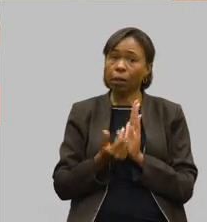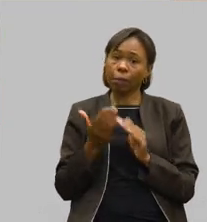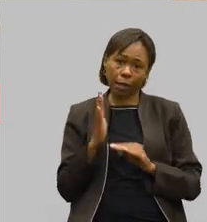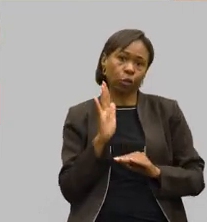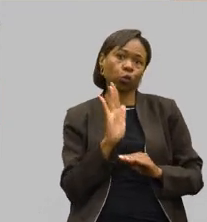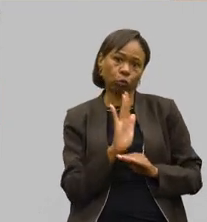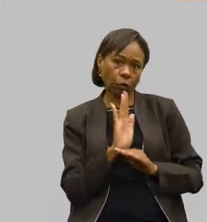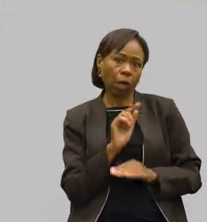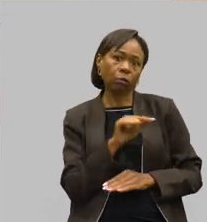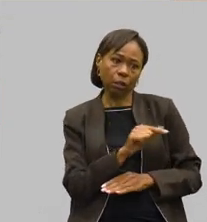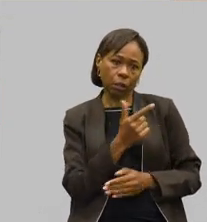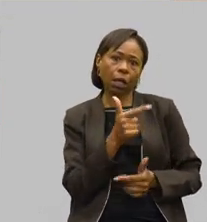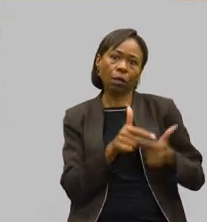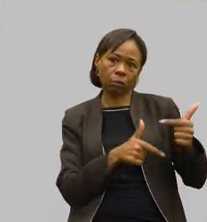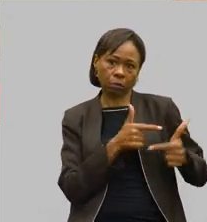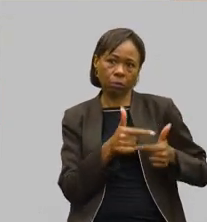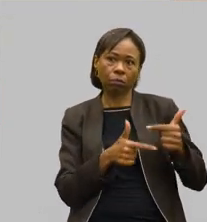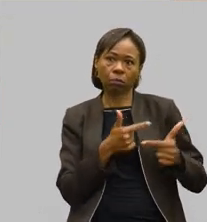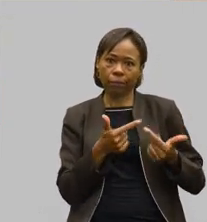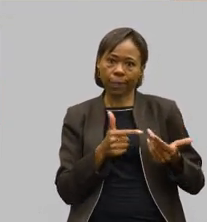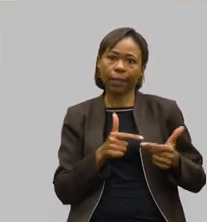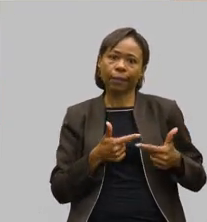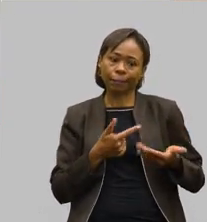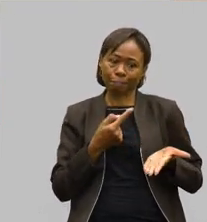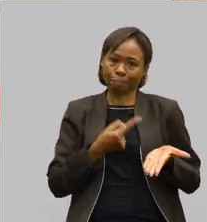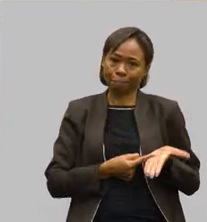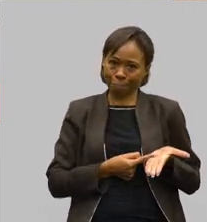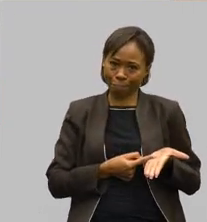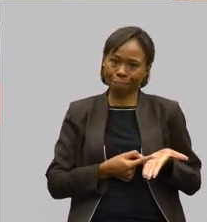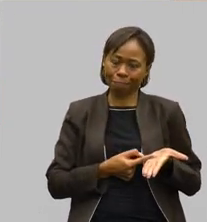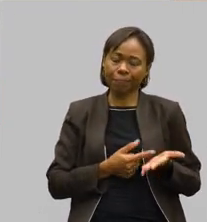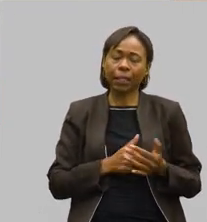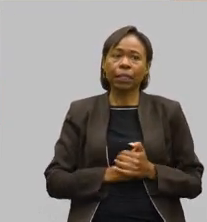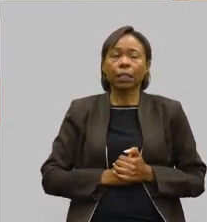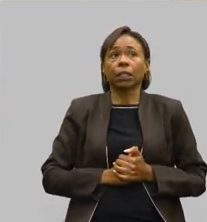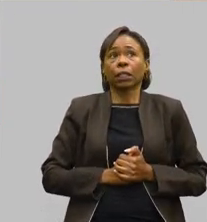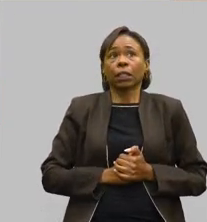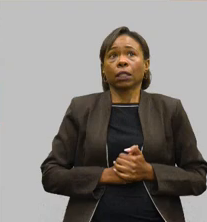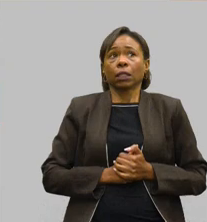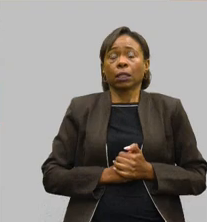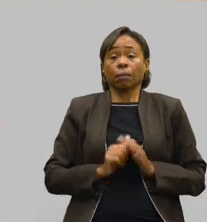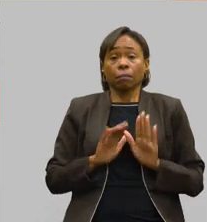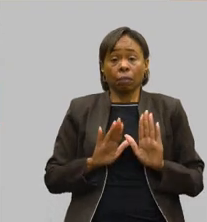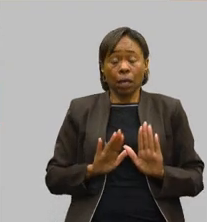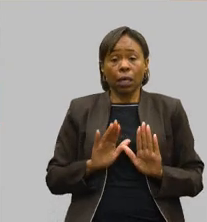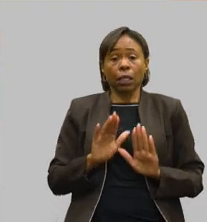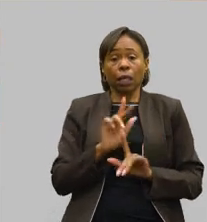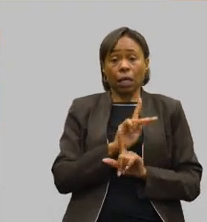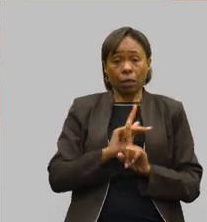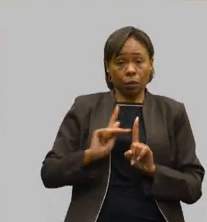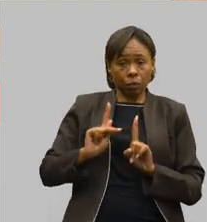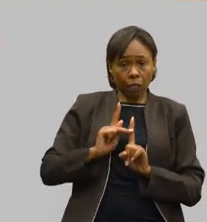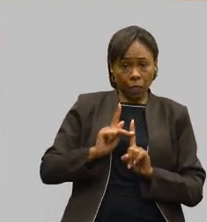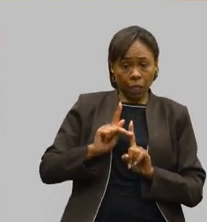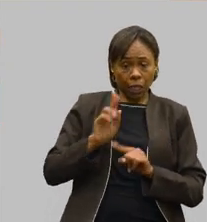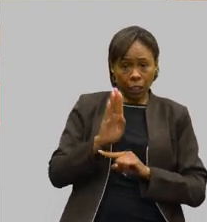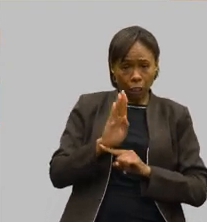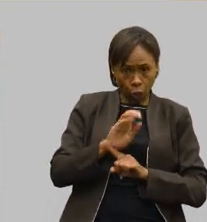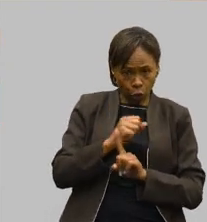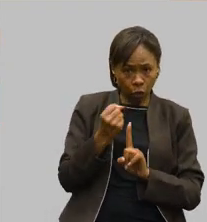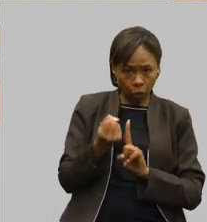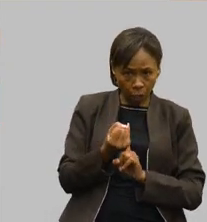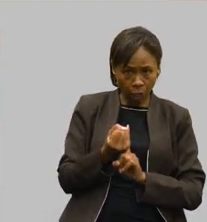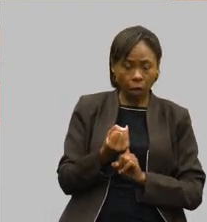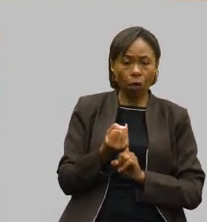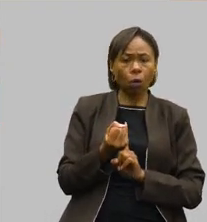cumprir essa situação toda. Mas, na Comissão de Trabalho, Previdência e Assistência Social, nós temos dado um enfoque muito